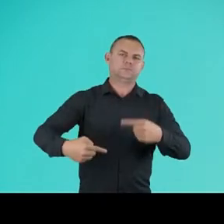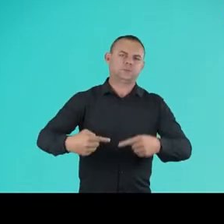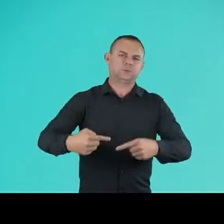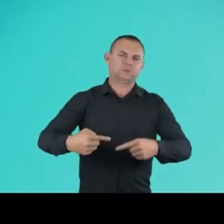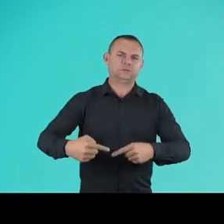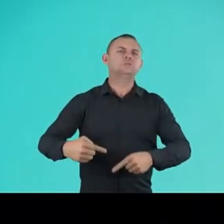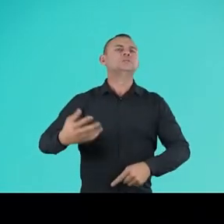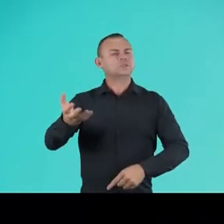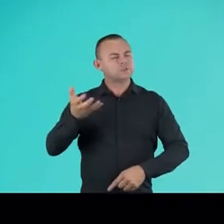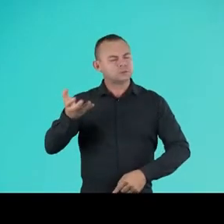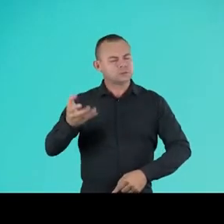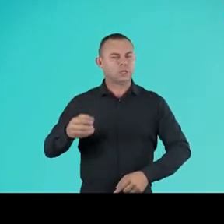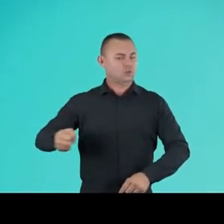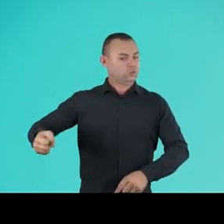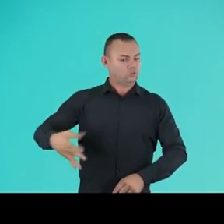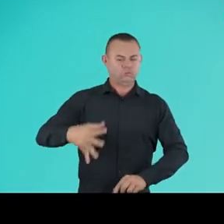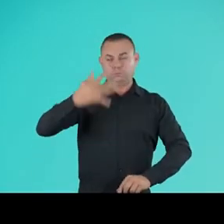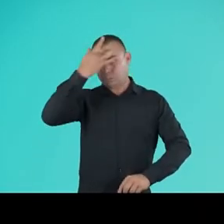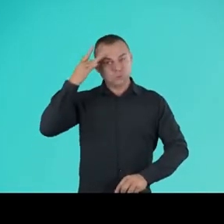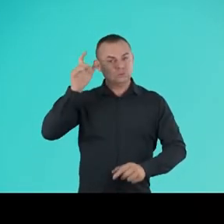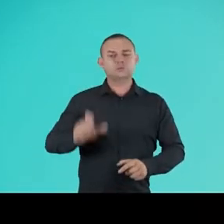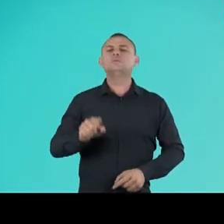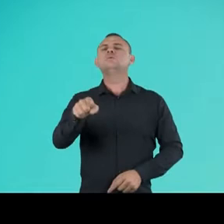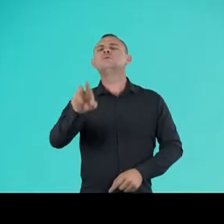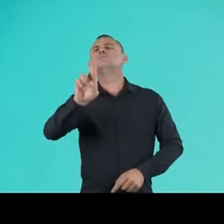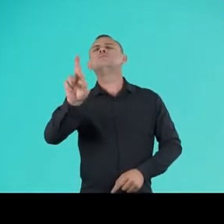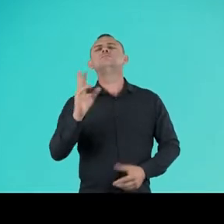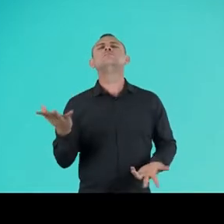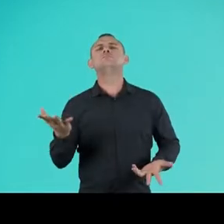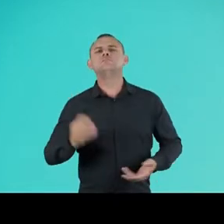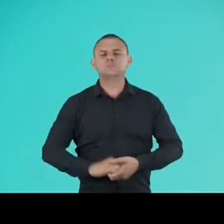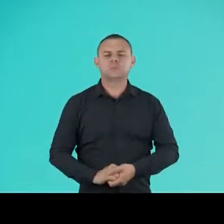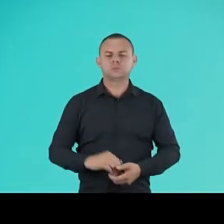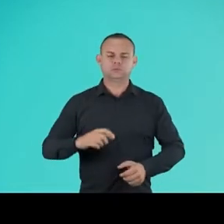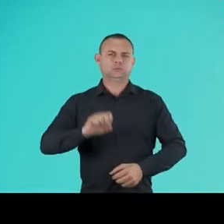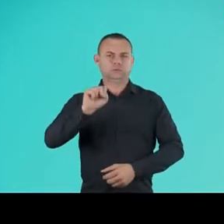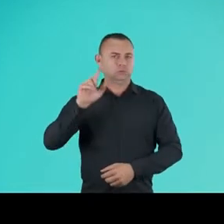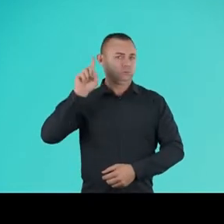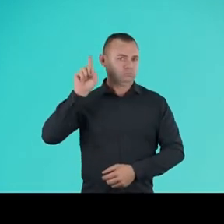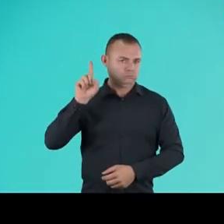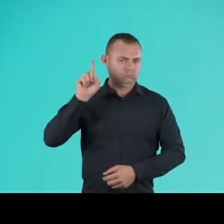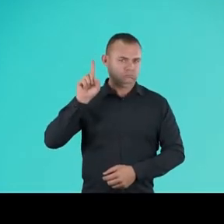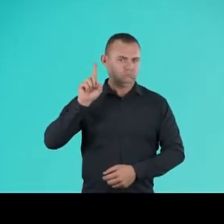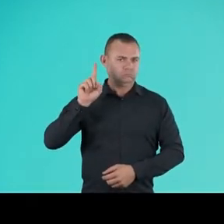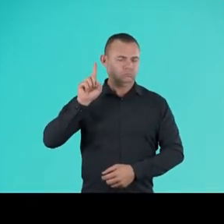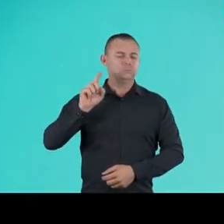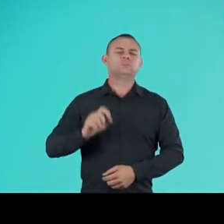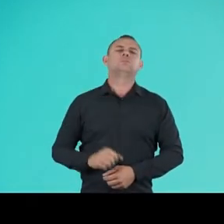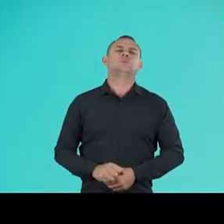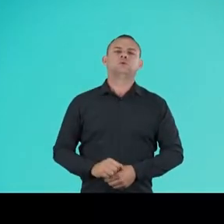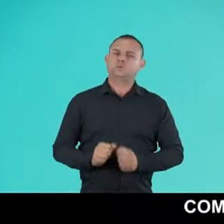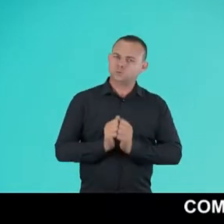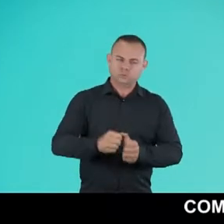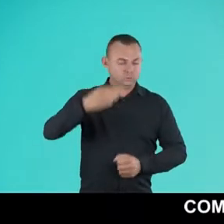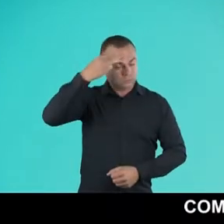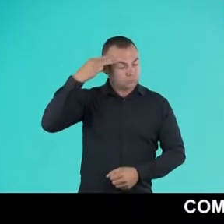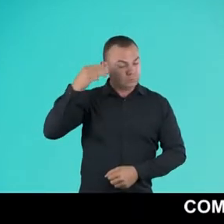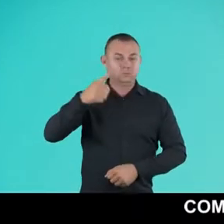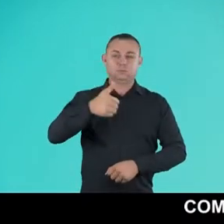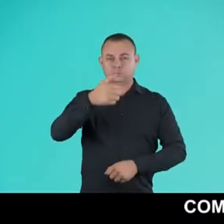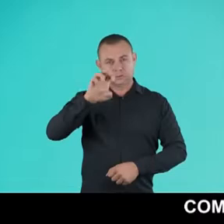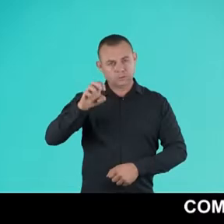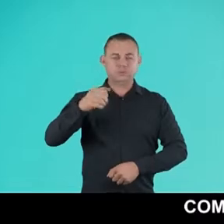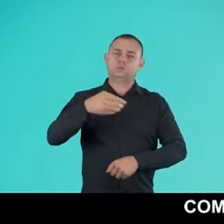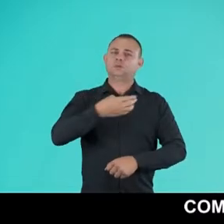nossa política. Eu quero gente nova. E você? Silvio Mori, deputado estadual 31031. Com o